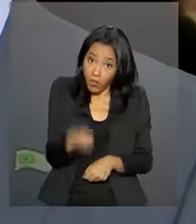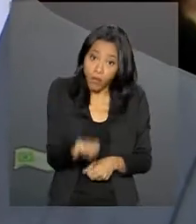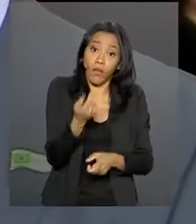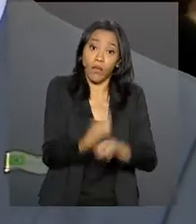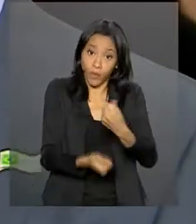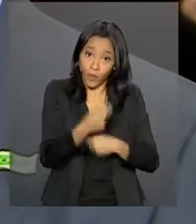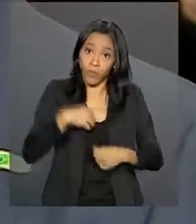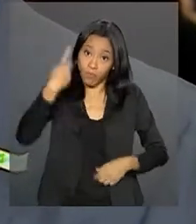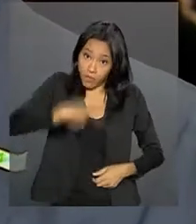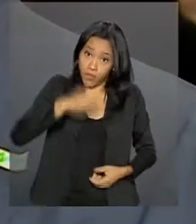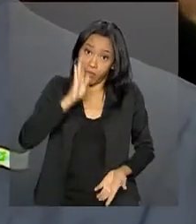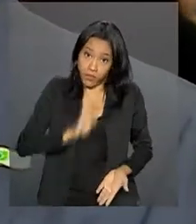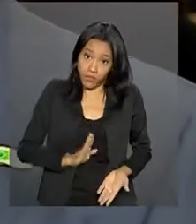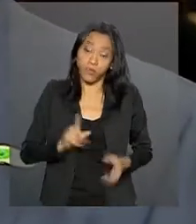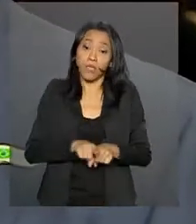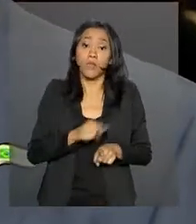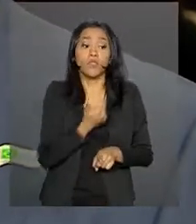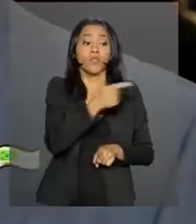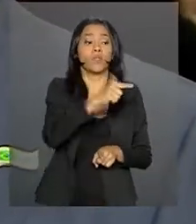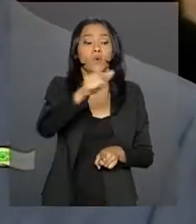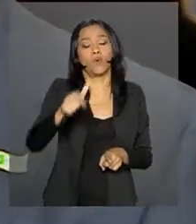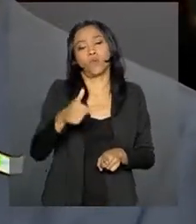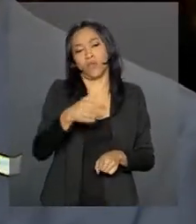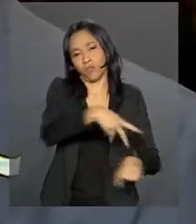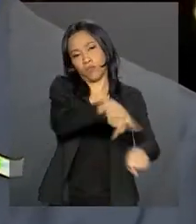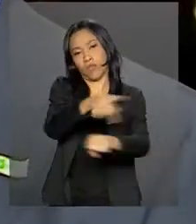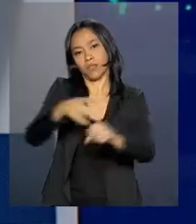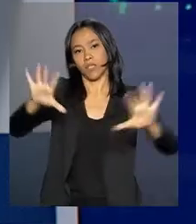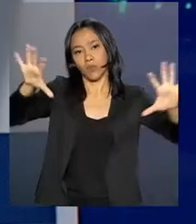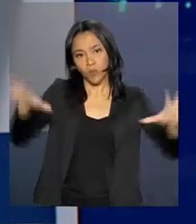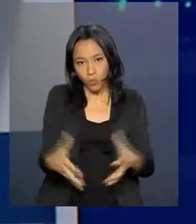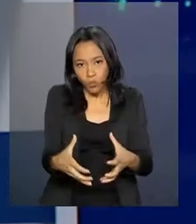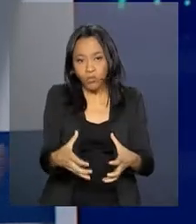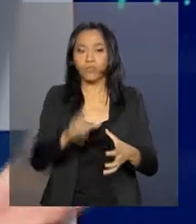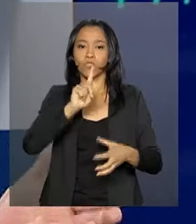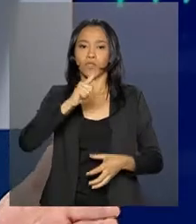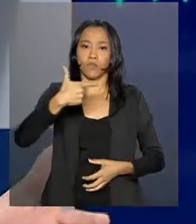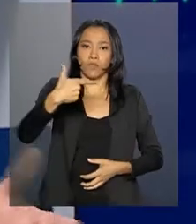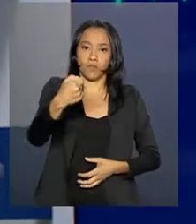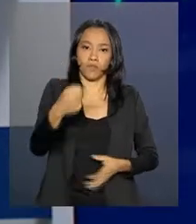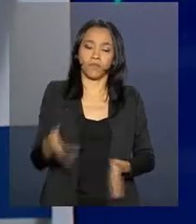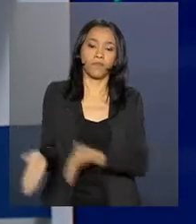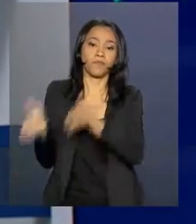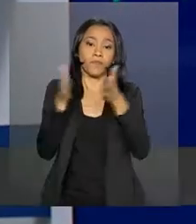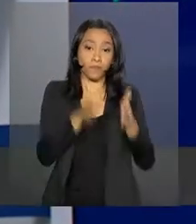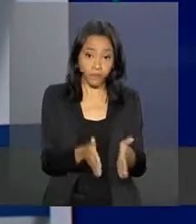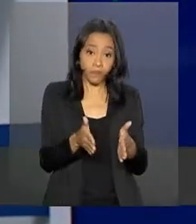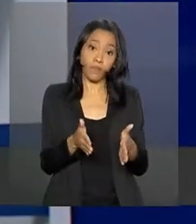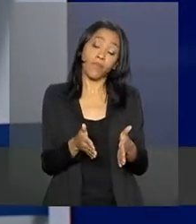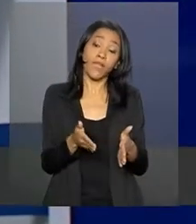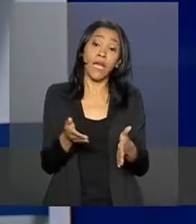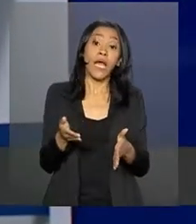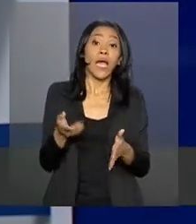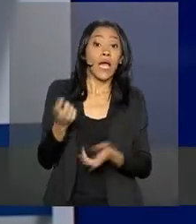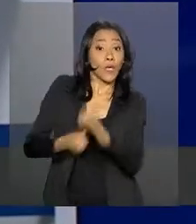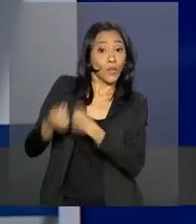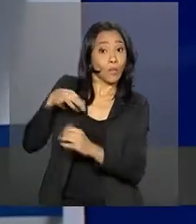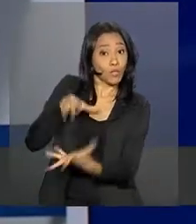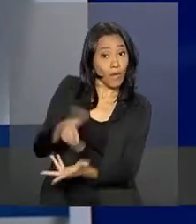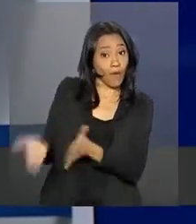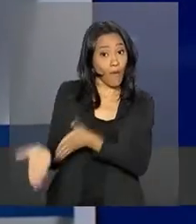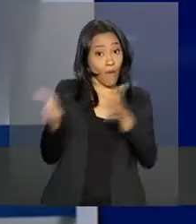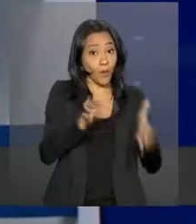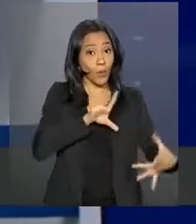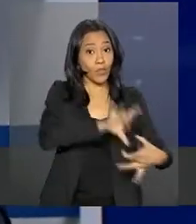do Brasil e dos outros países que compõem o G20. Da economia mundial para a economia brasileira, o PIB do